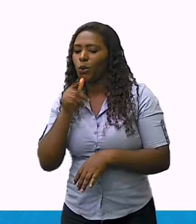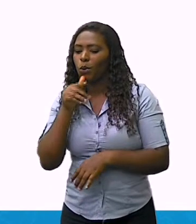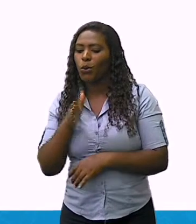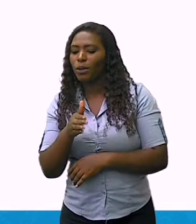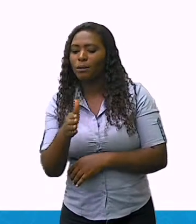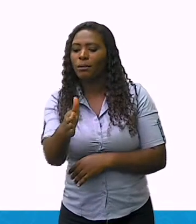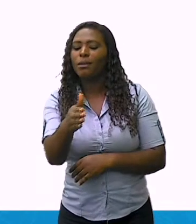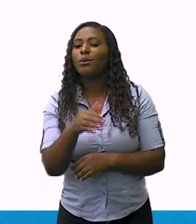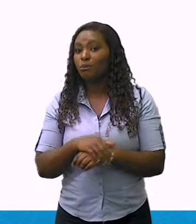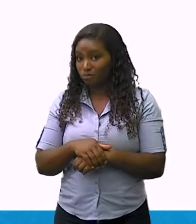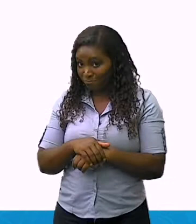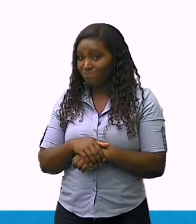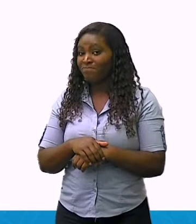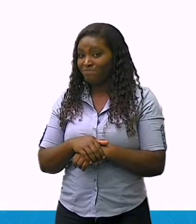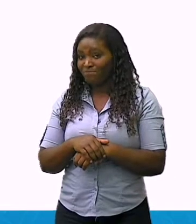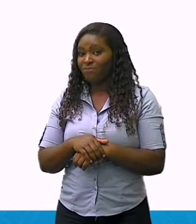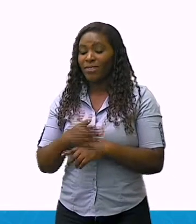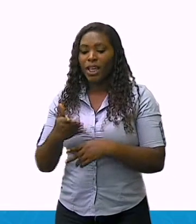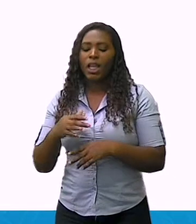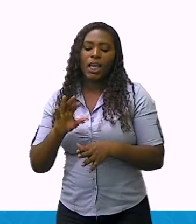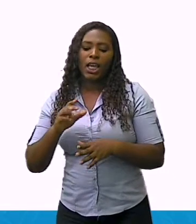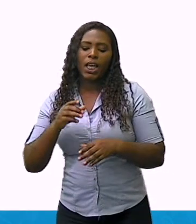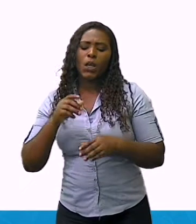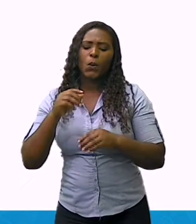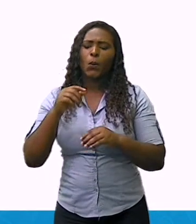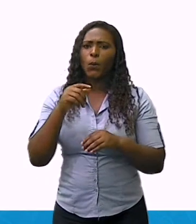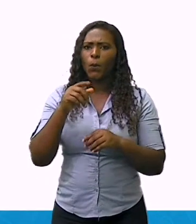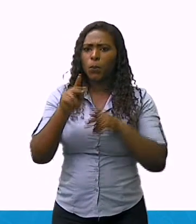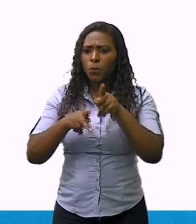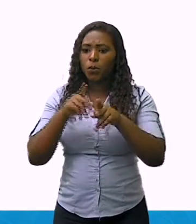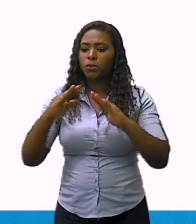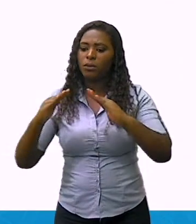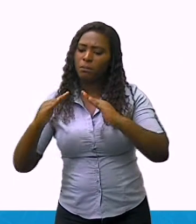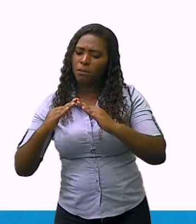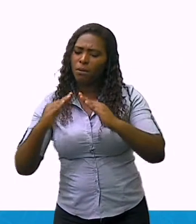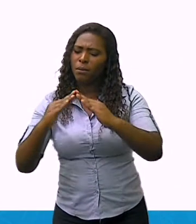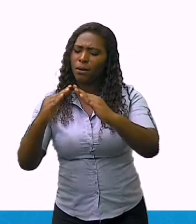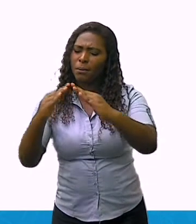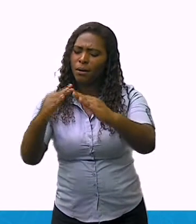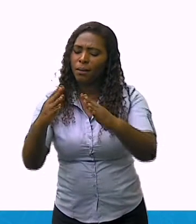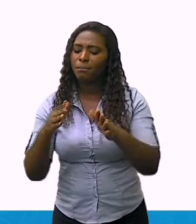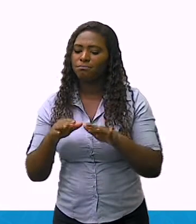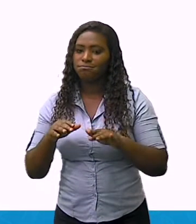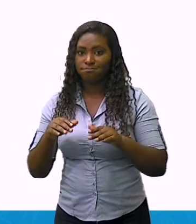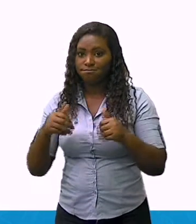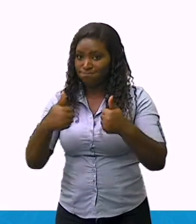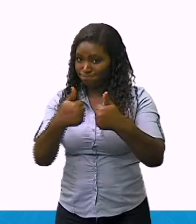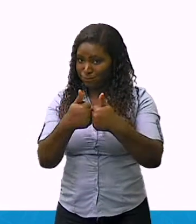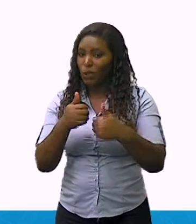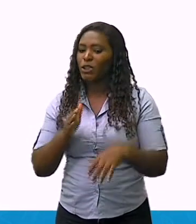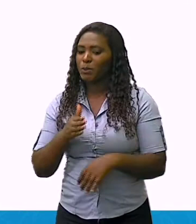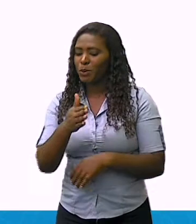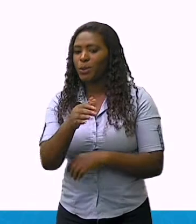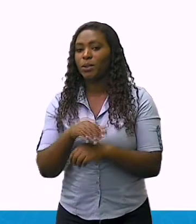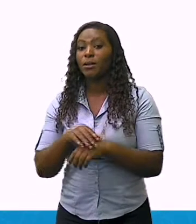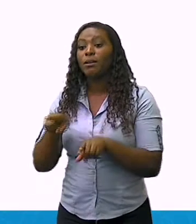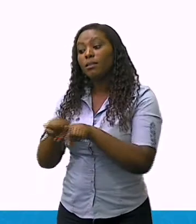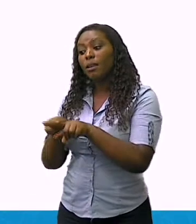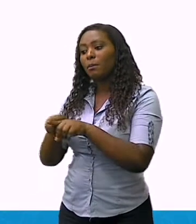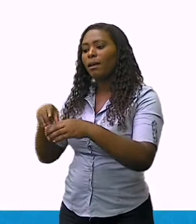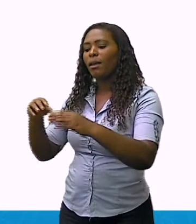a população ribeirinha, por sinal, aquela que vive nas margens dos rios, temos também os caissaras